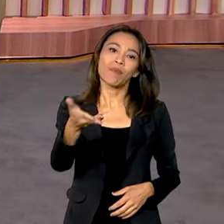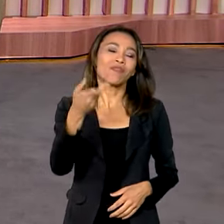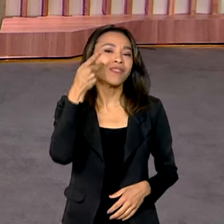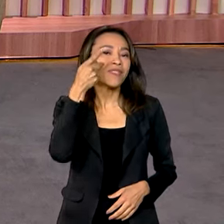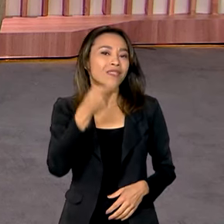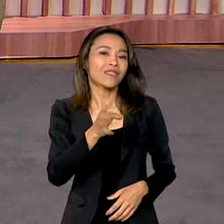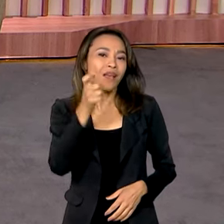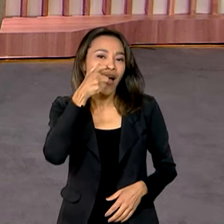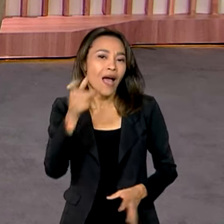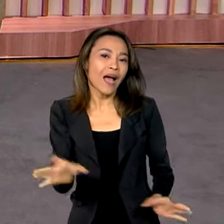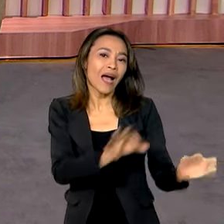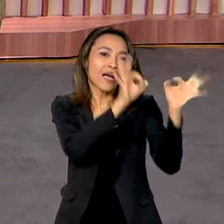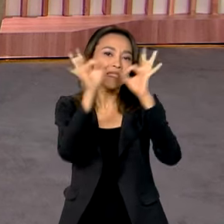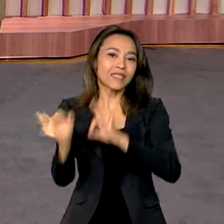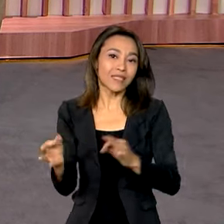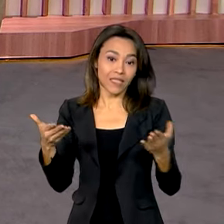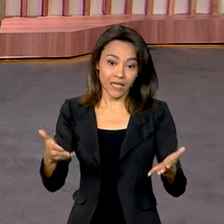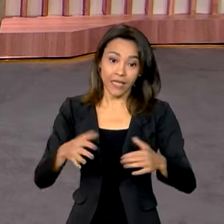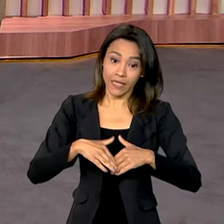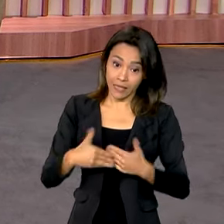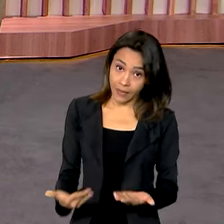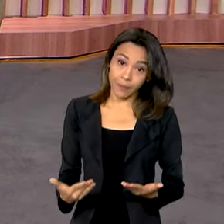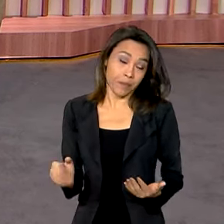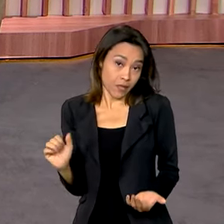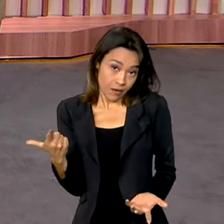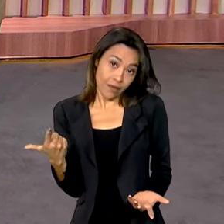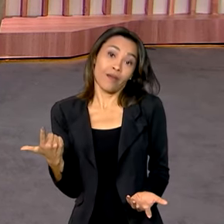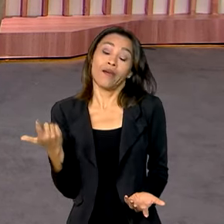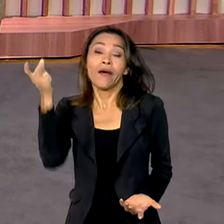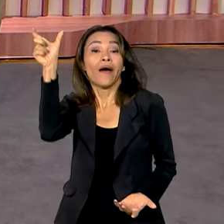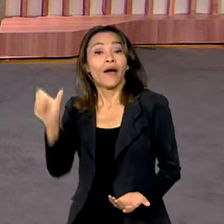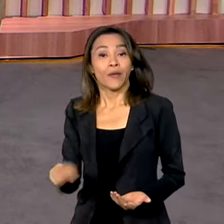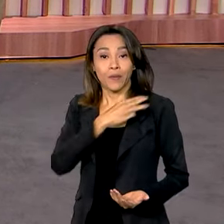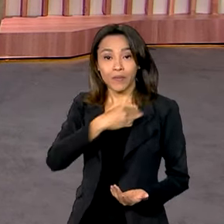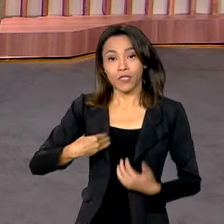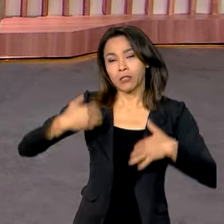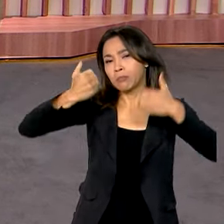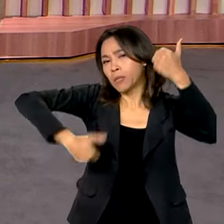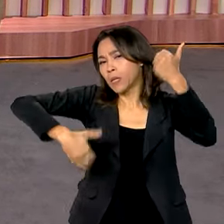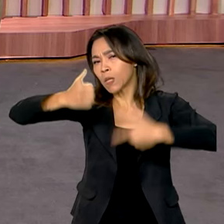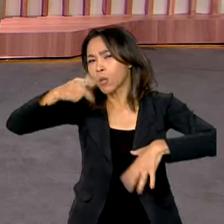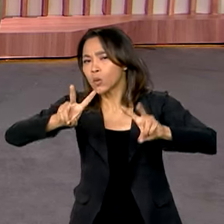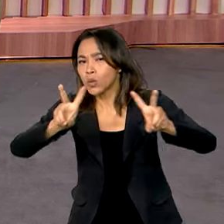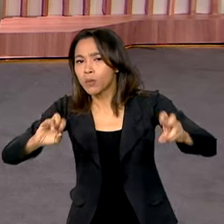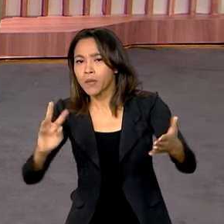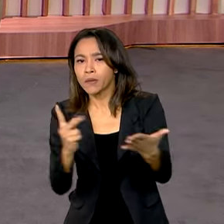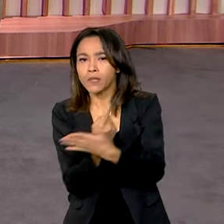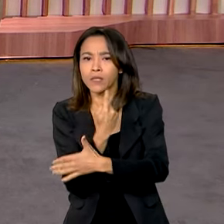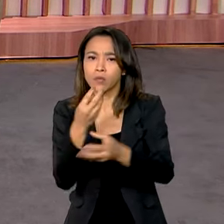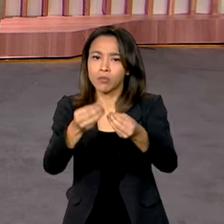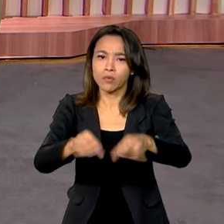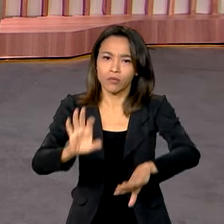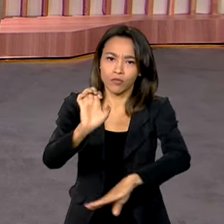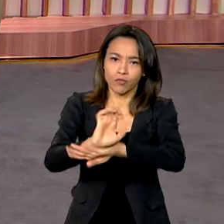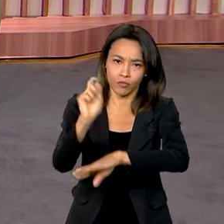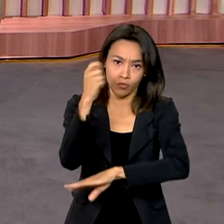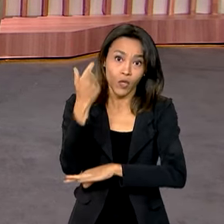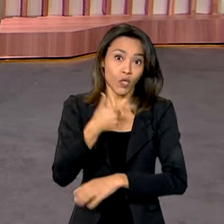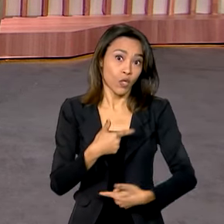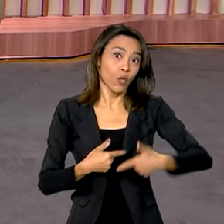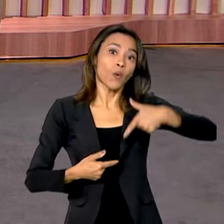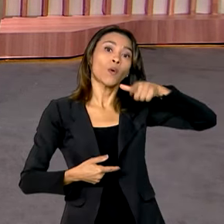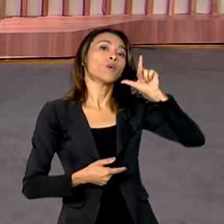gente aqui no Canal GOV. Então, Vanessa, o ministro, claro, falou sobre a situação no Rio Grande do Sul. E ontem, quando a gente fez aquela edição do Bom Dia,